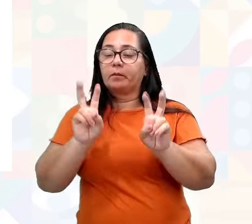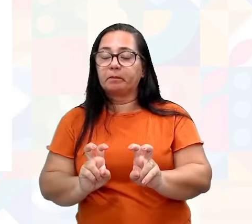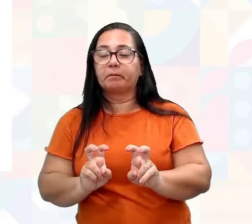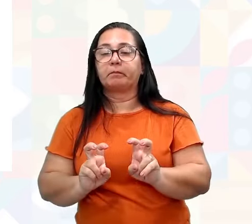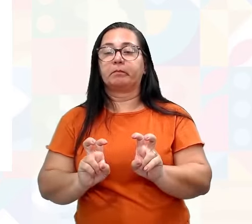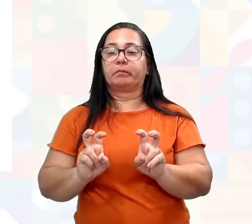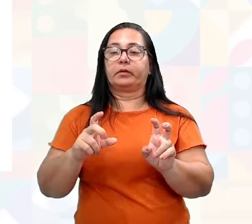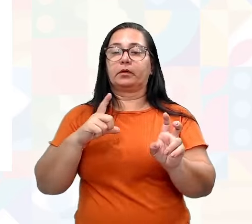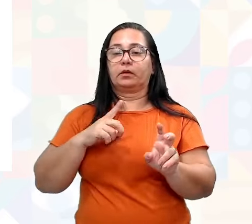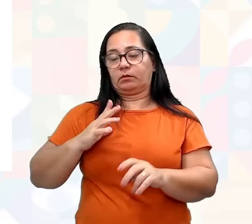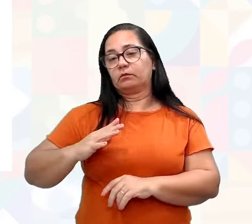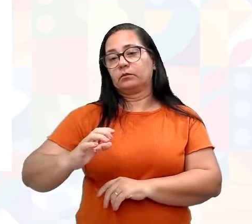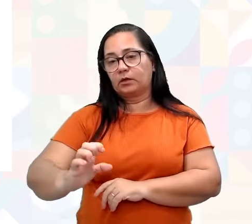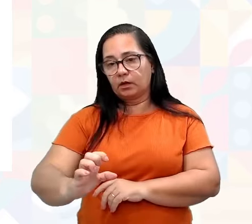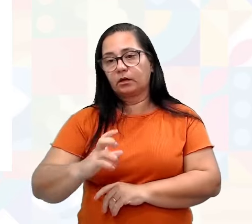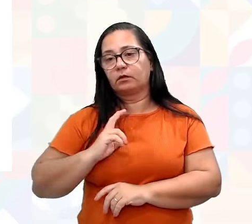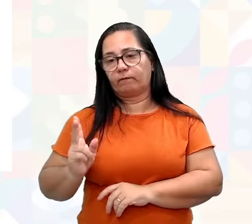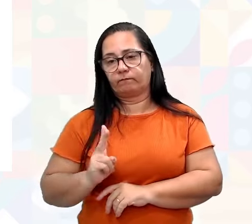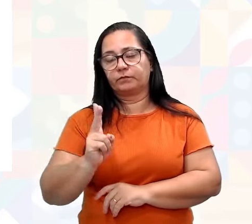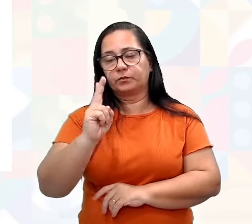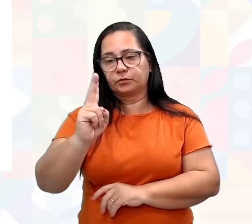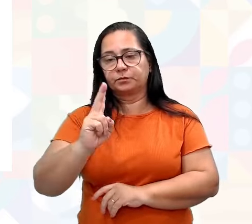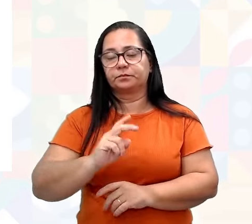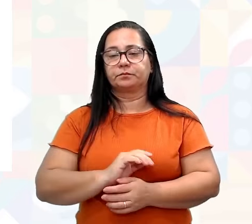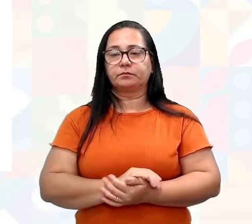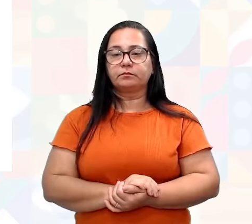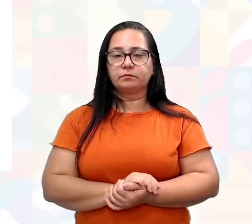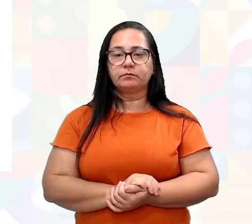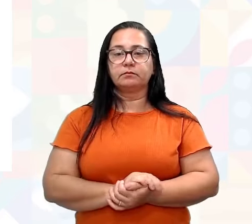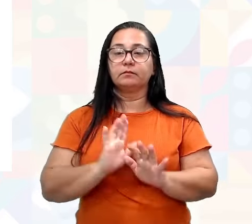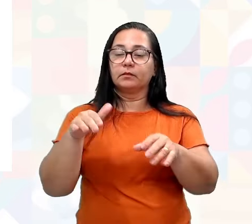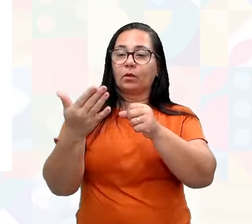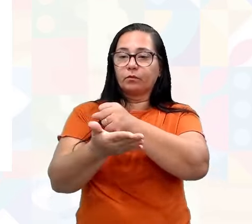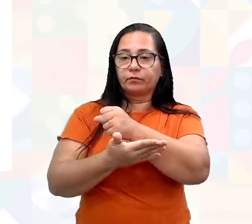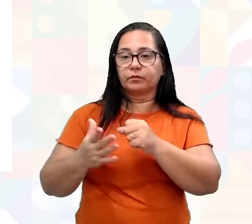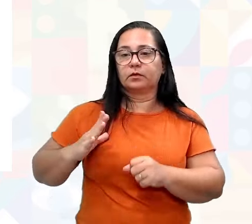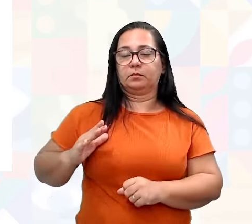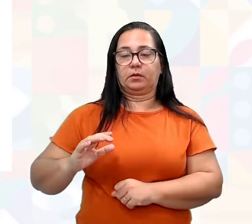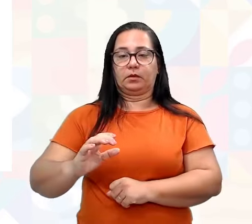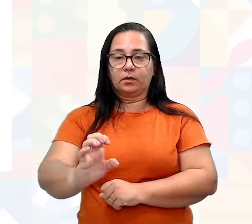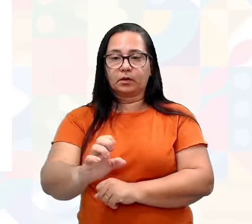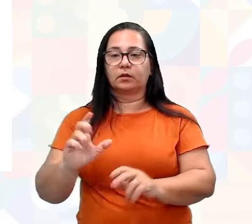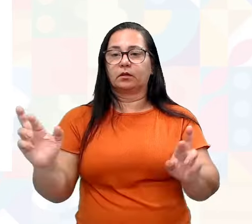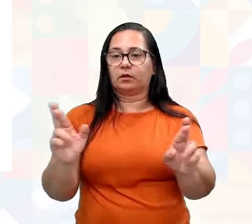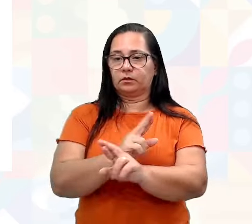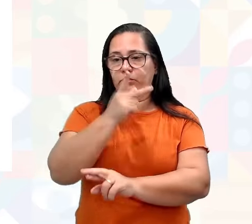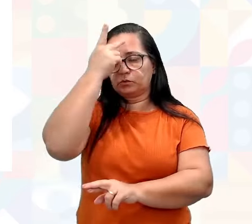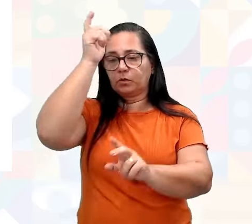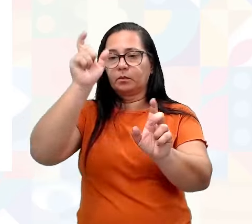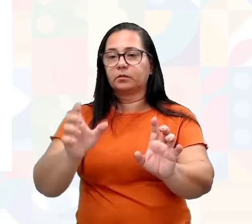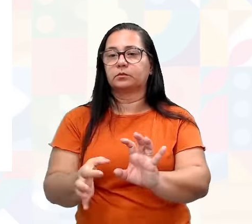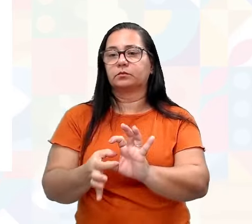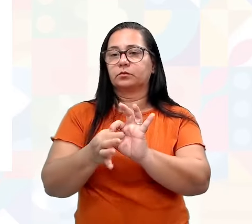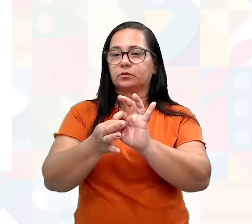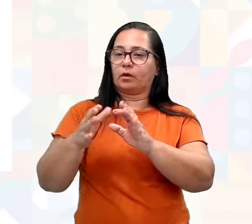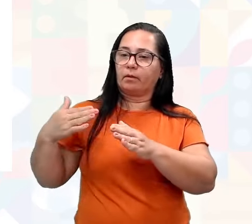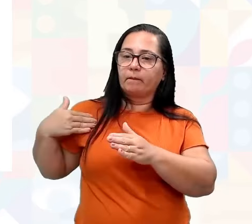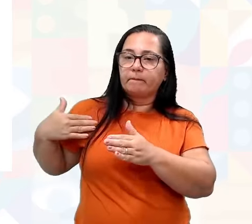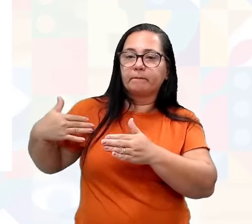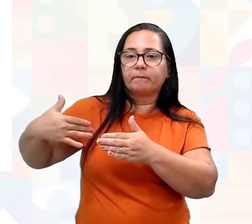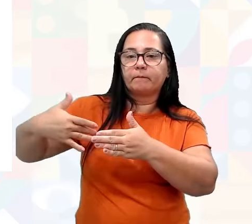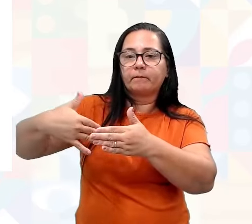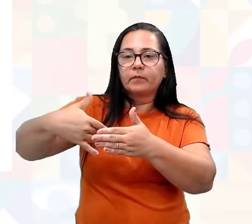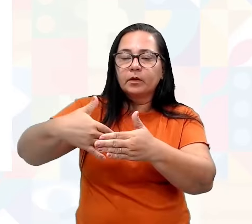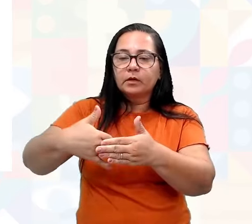da minha ética, esse valor. Os fundamentos da ética e das relações interpessoais, ao longo do tempo,